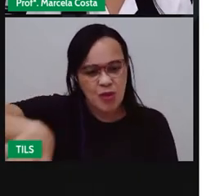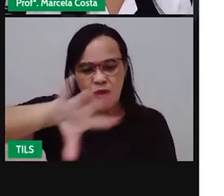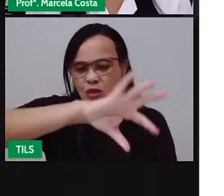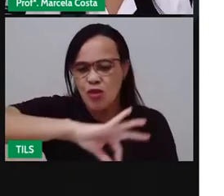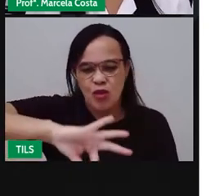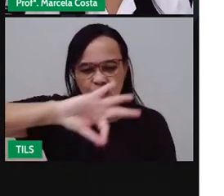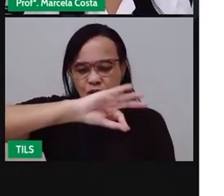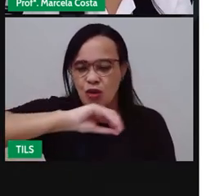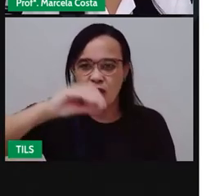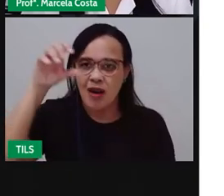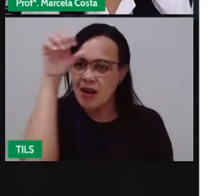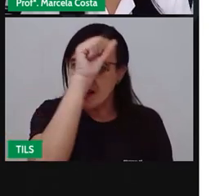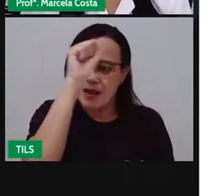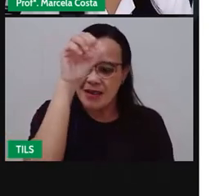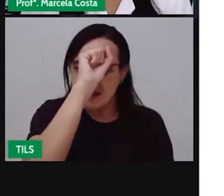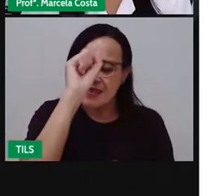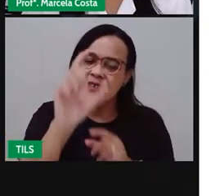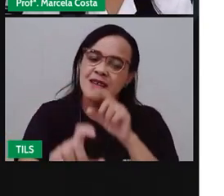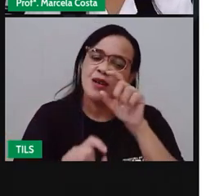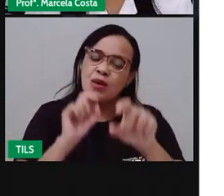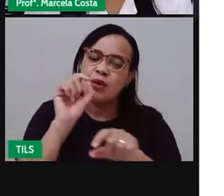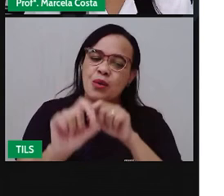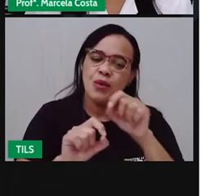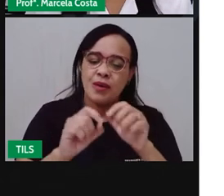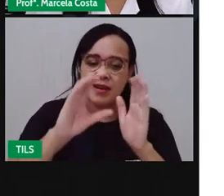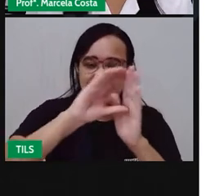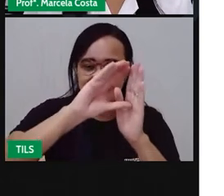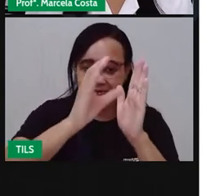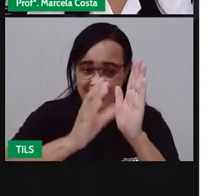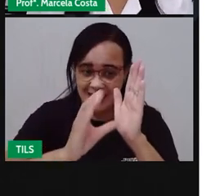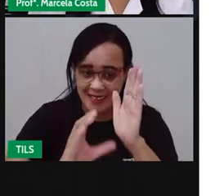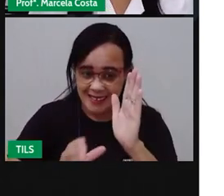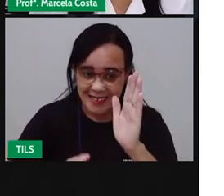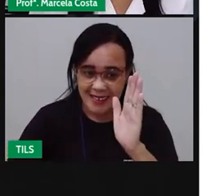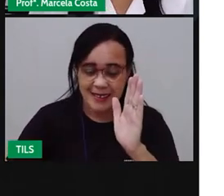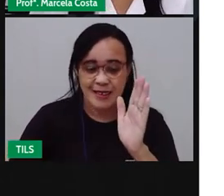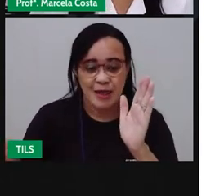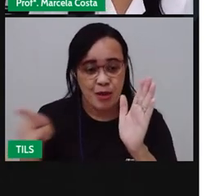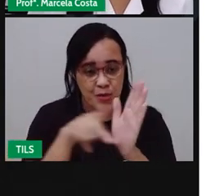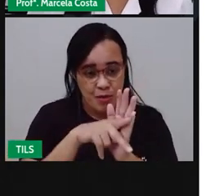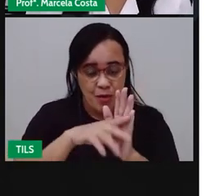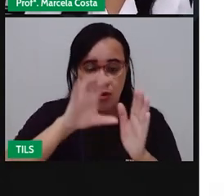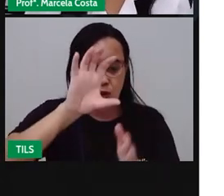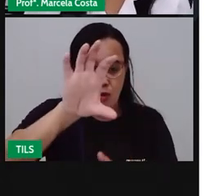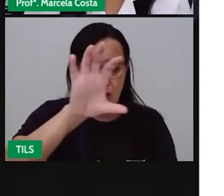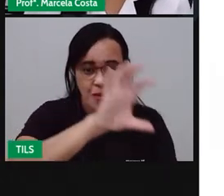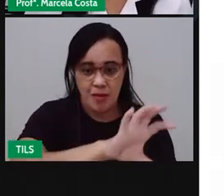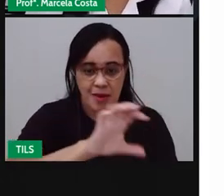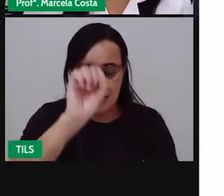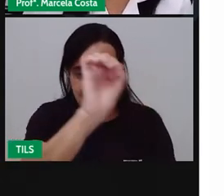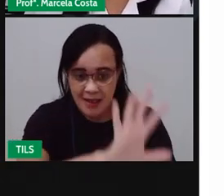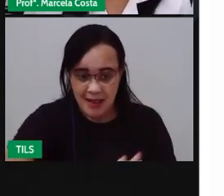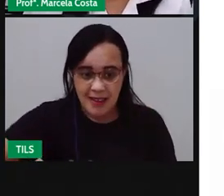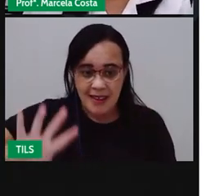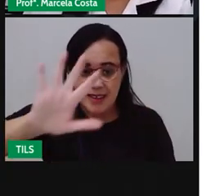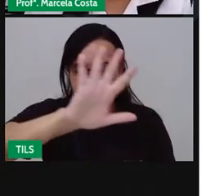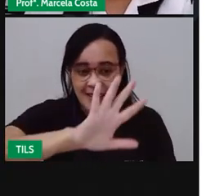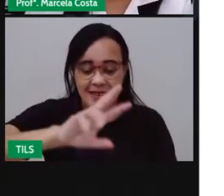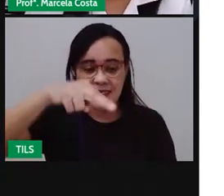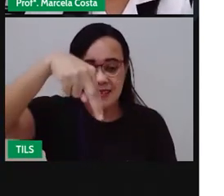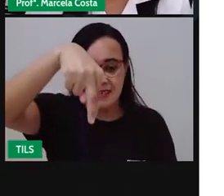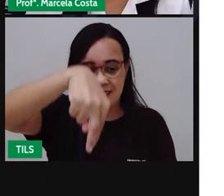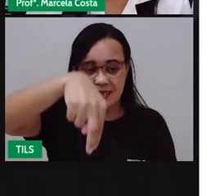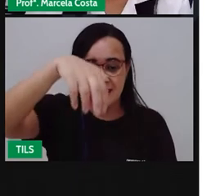características da região Nordeste. Vimos que a região Nordeste é uma das